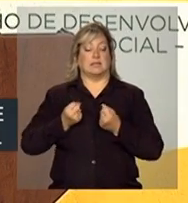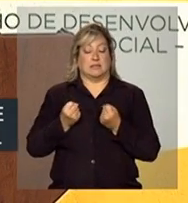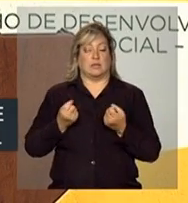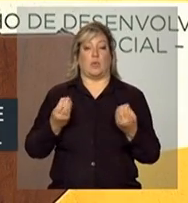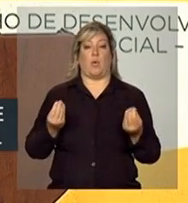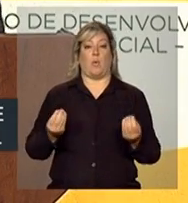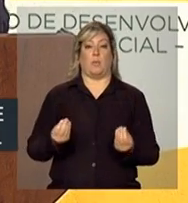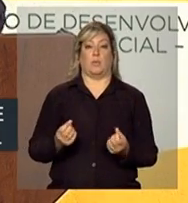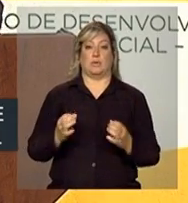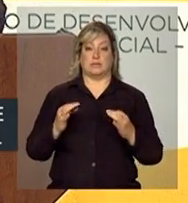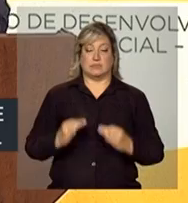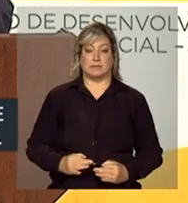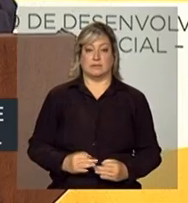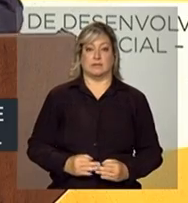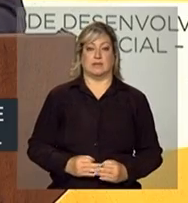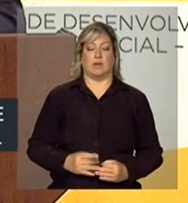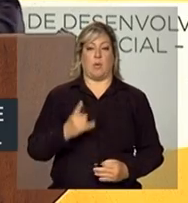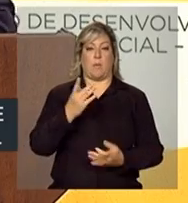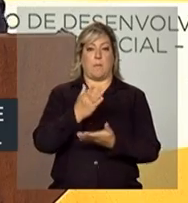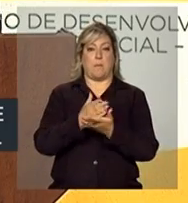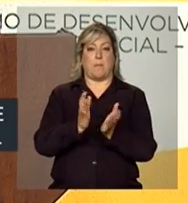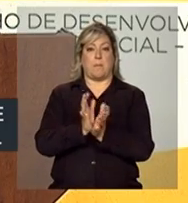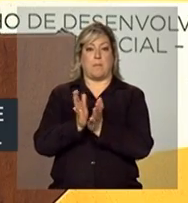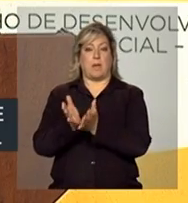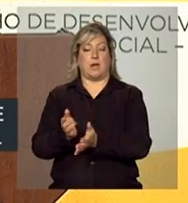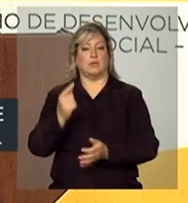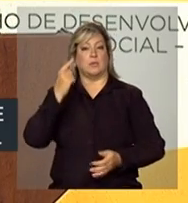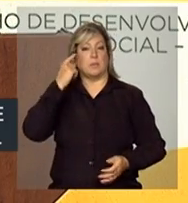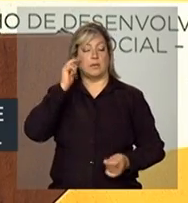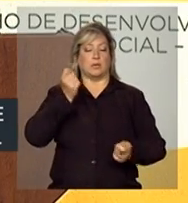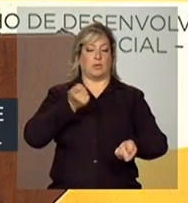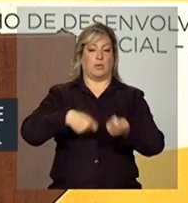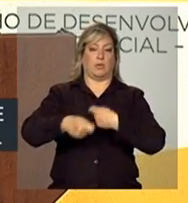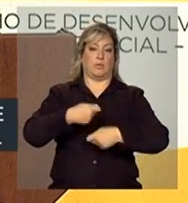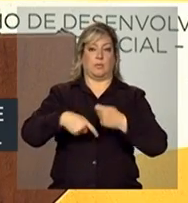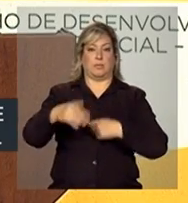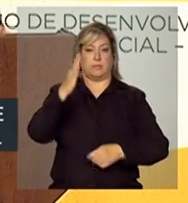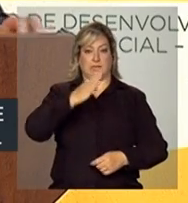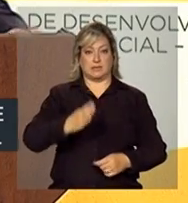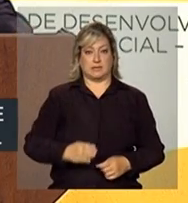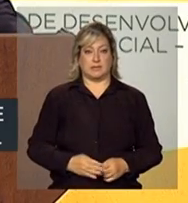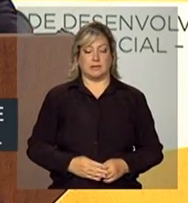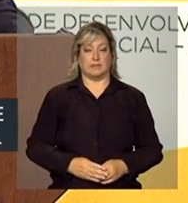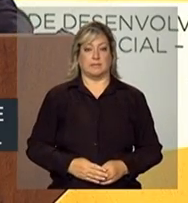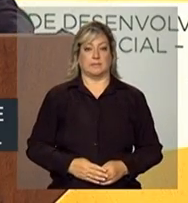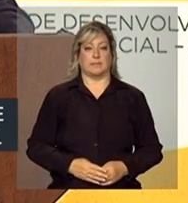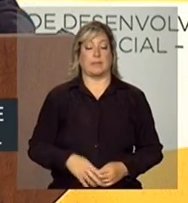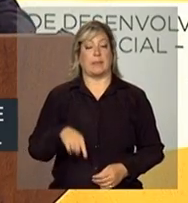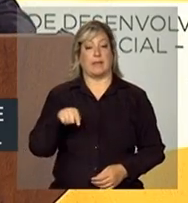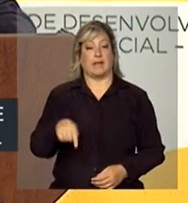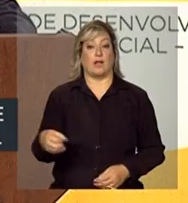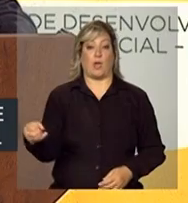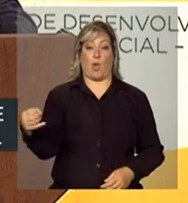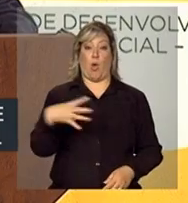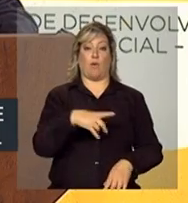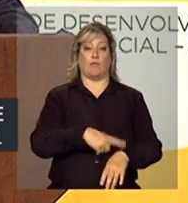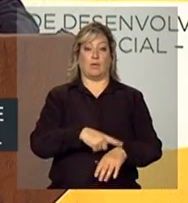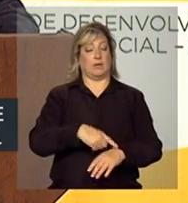pela, por uma parte ponderável do pensamento econômico brasileiro. Esse novo tempo,